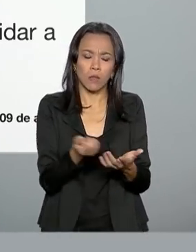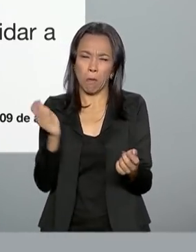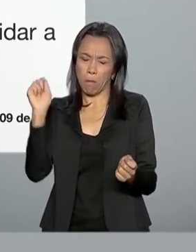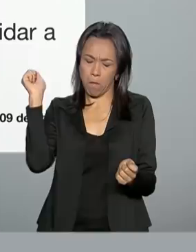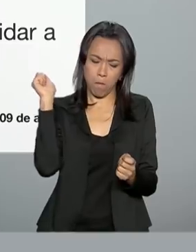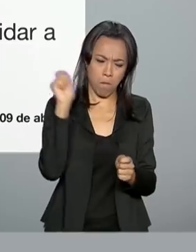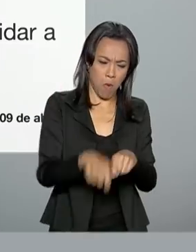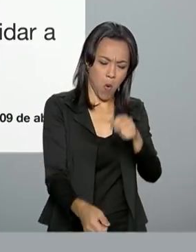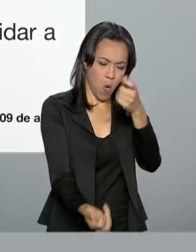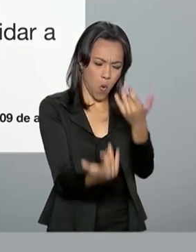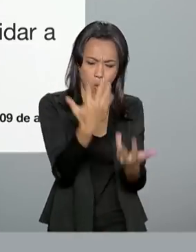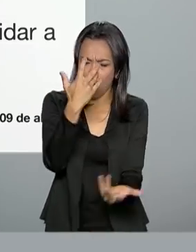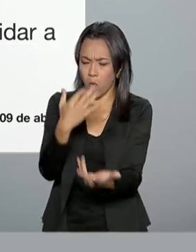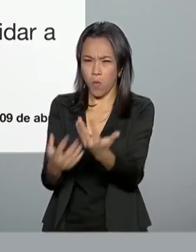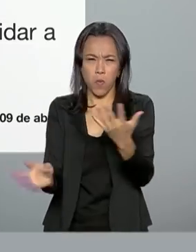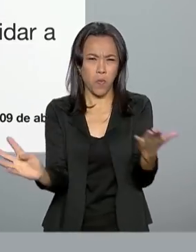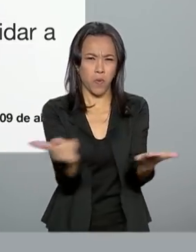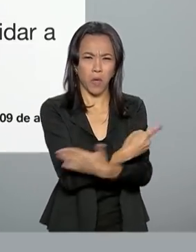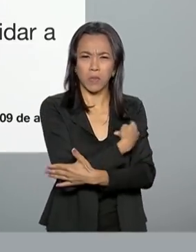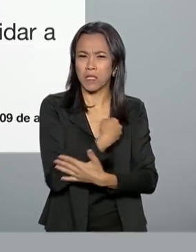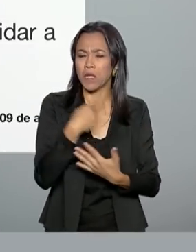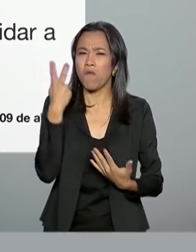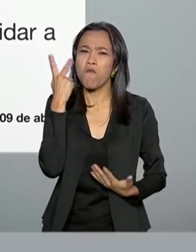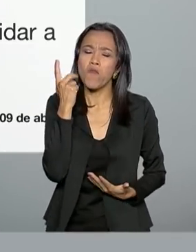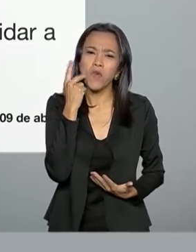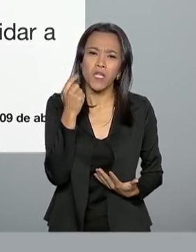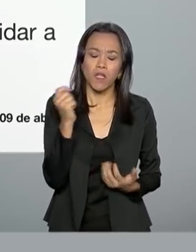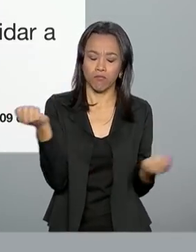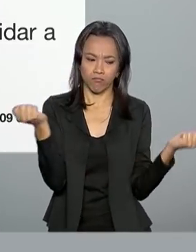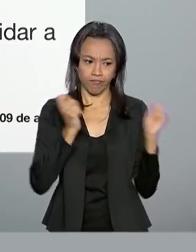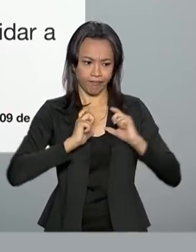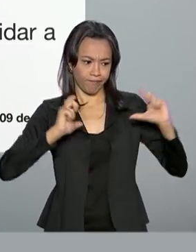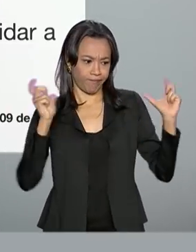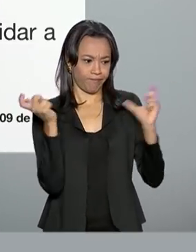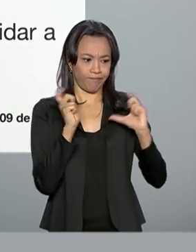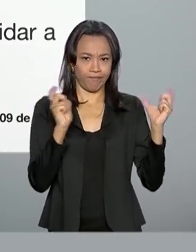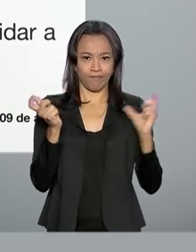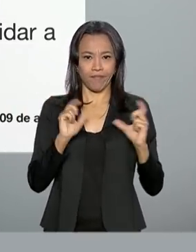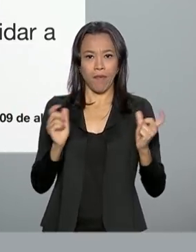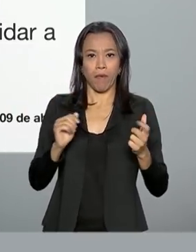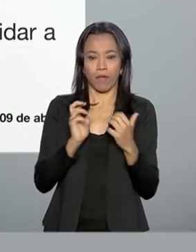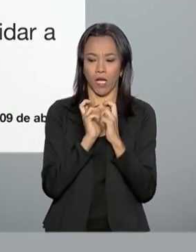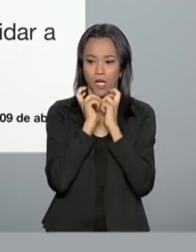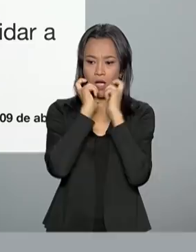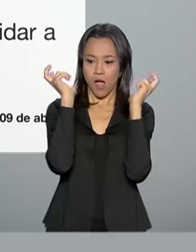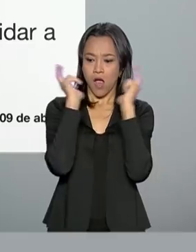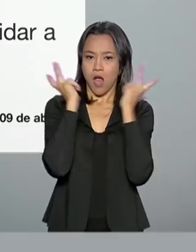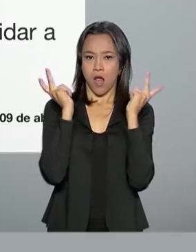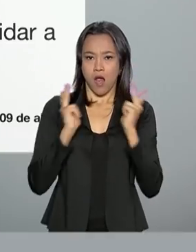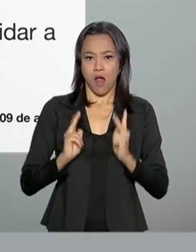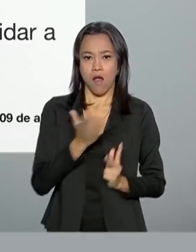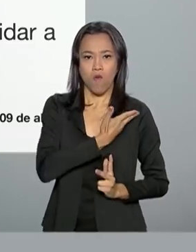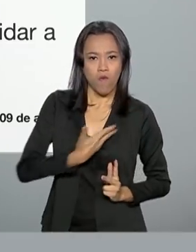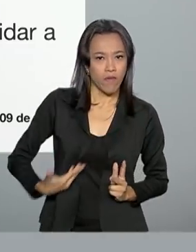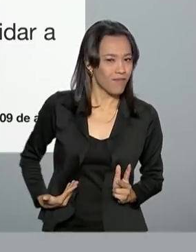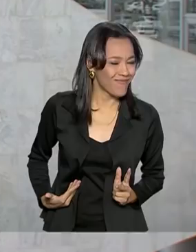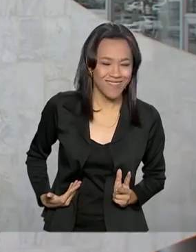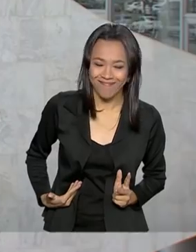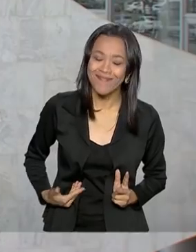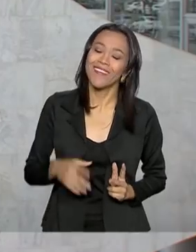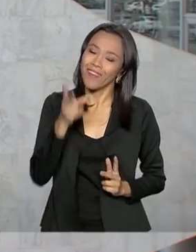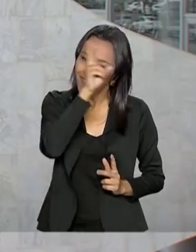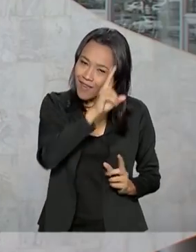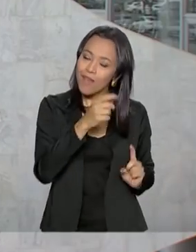e atacaram a sociedade para intimidar também o poder público. Moro lembra que o governo federal